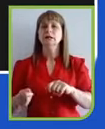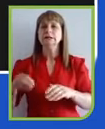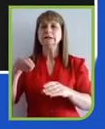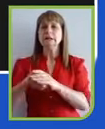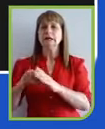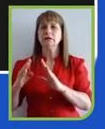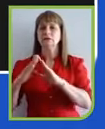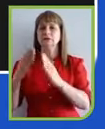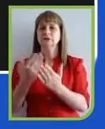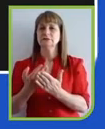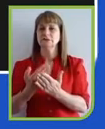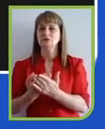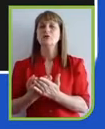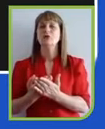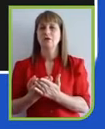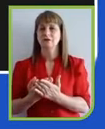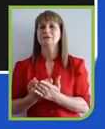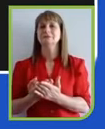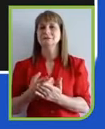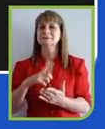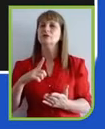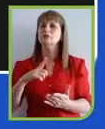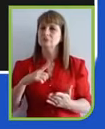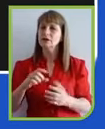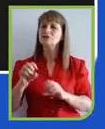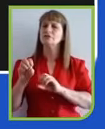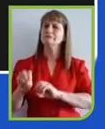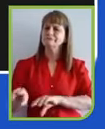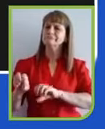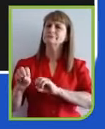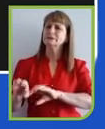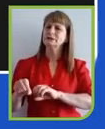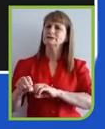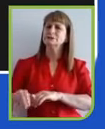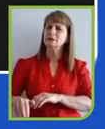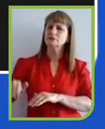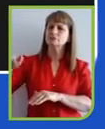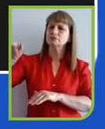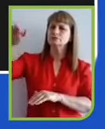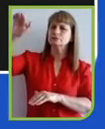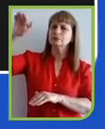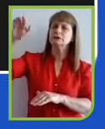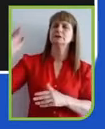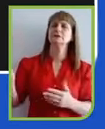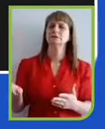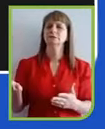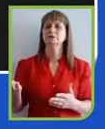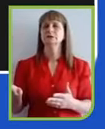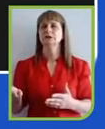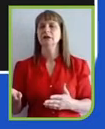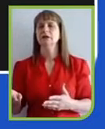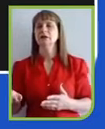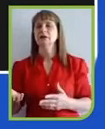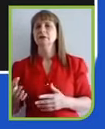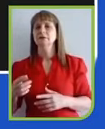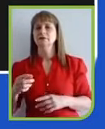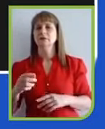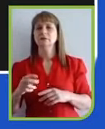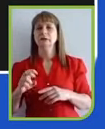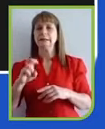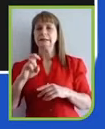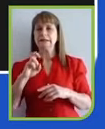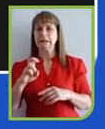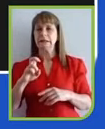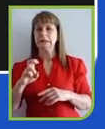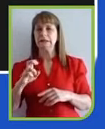brasileiro, seguindo uma tendência já comum em países europeus. A quinta tendência é uma